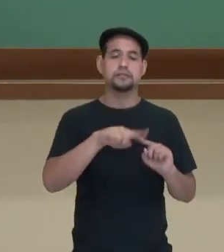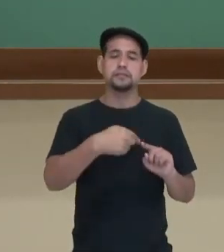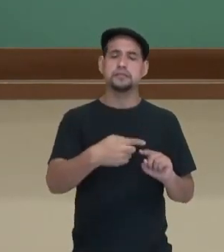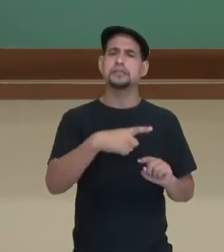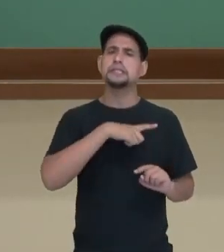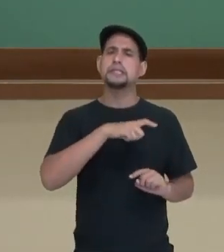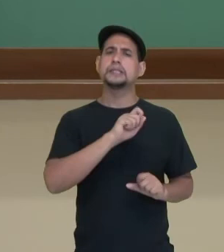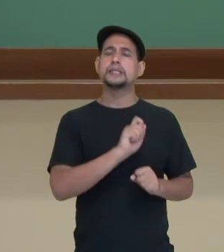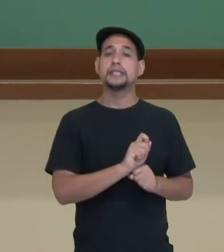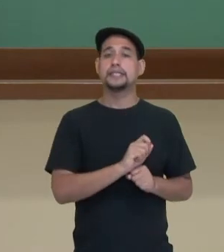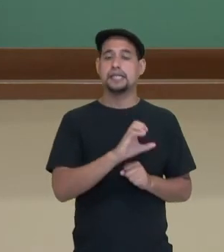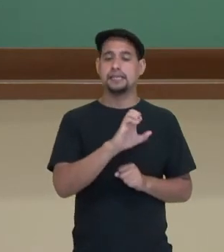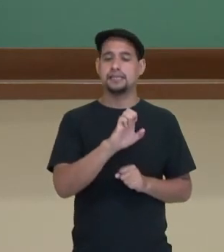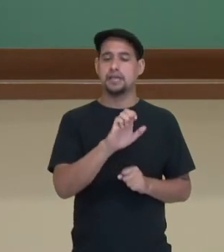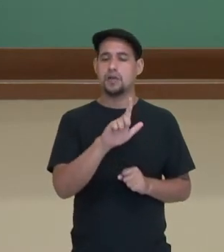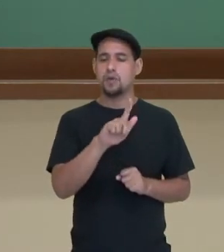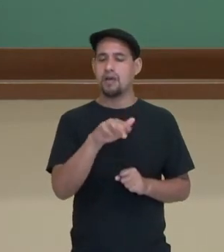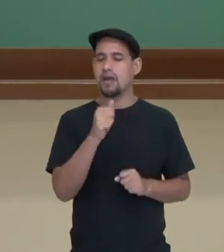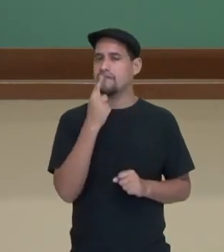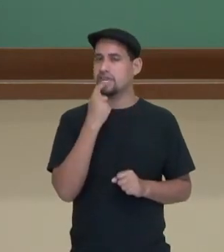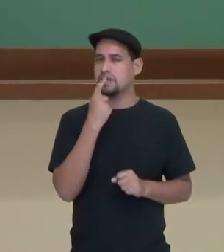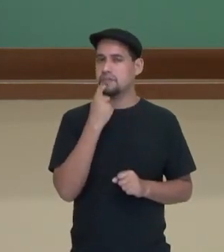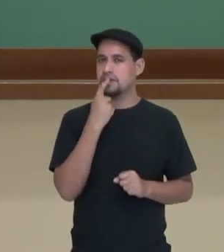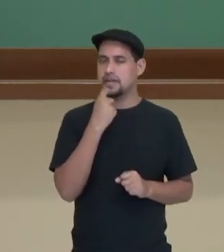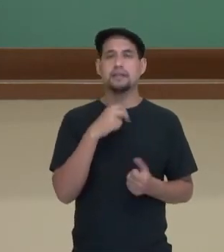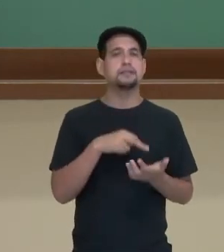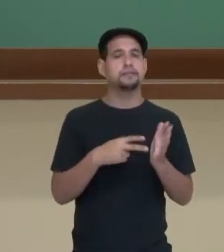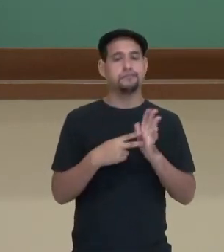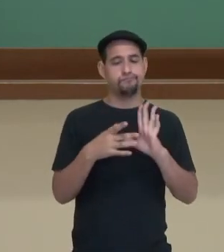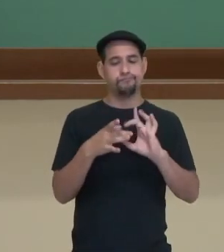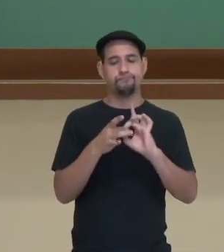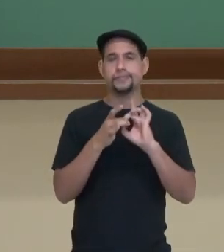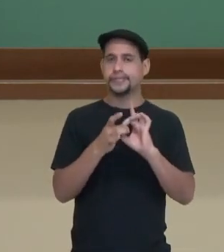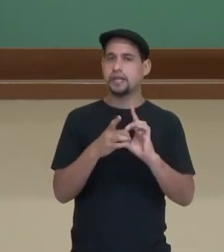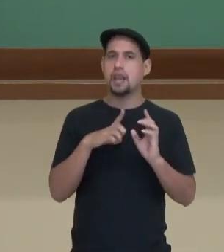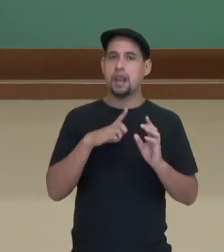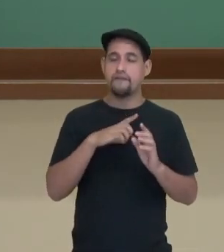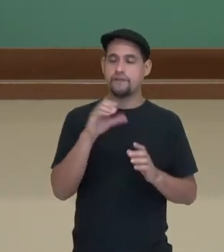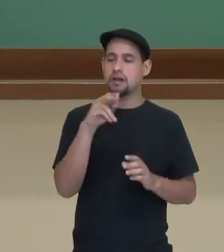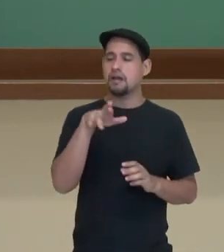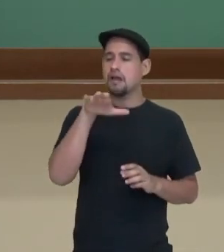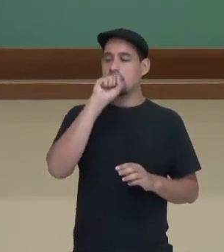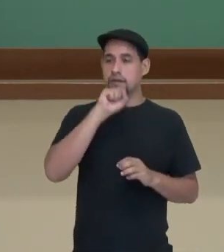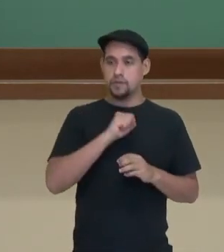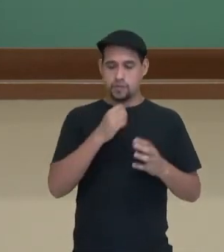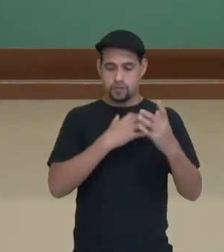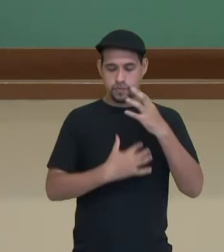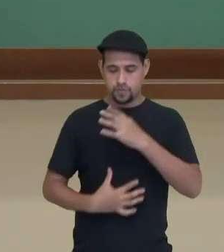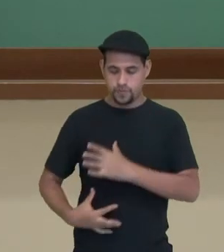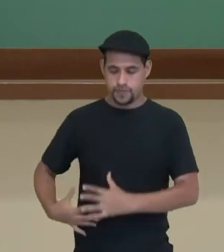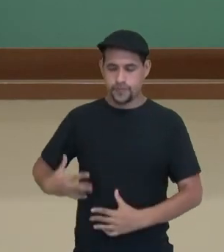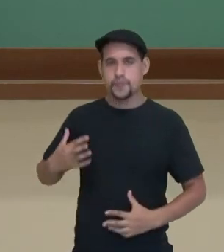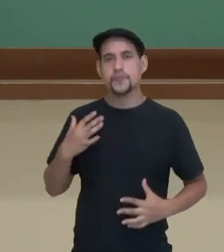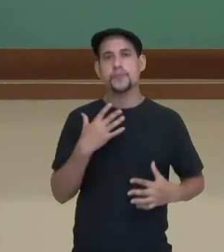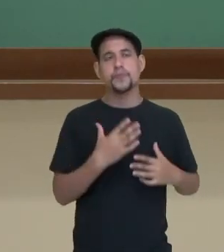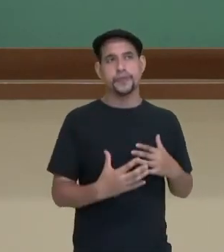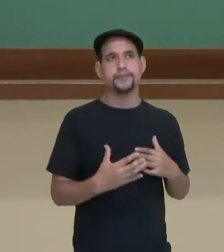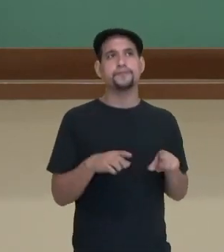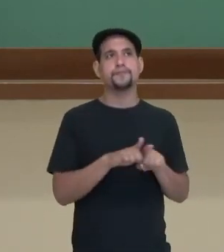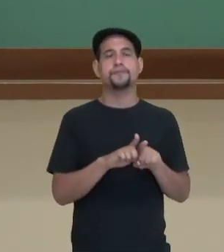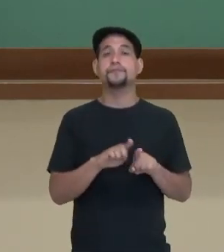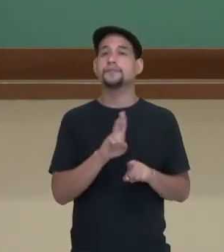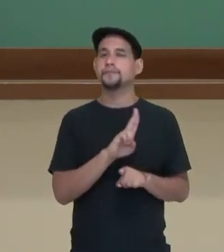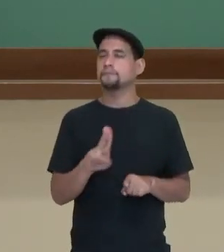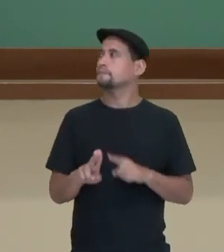as células vermelhas, são anucleadas e transportam oxigênio. Os leucócitos são células de defesa, também